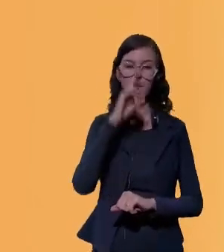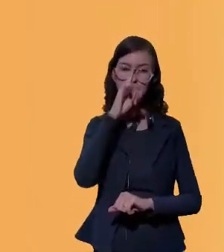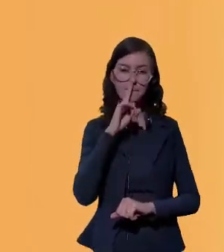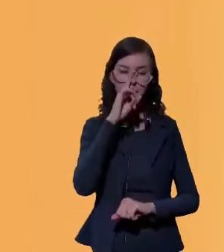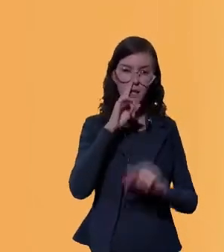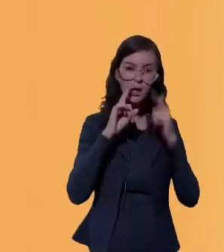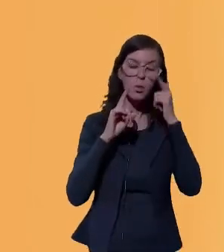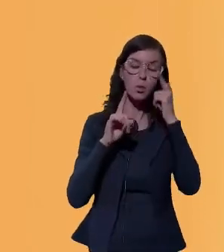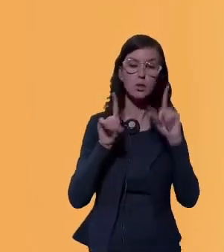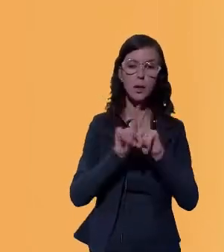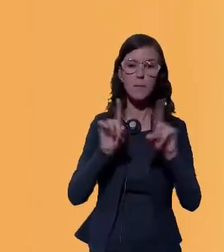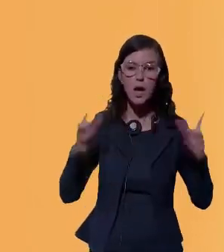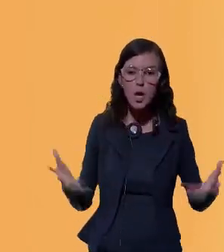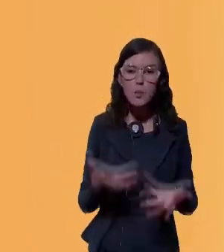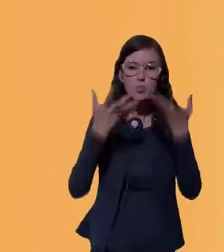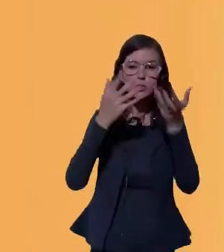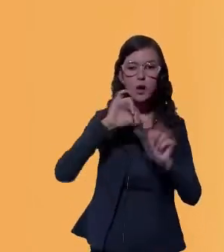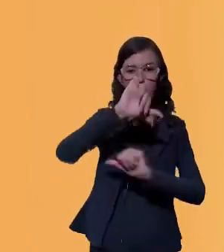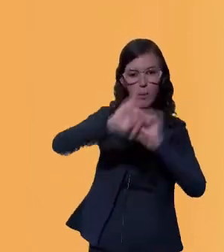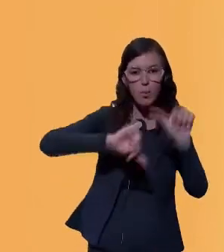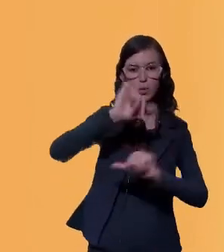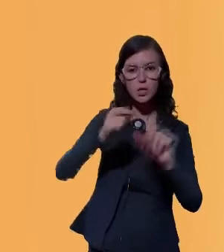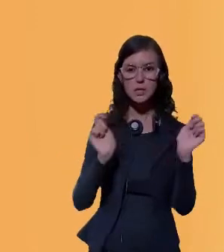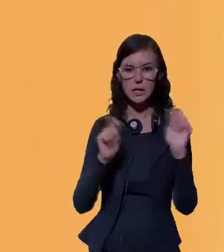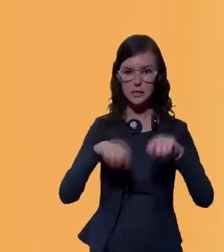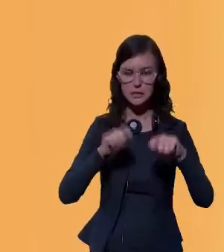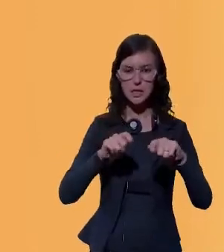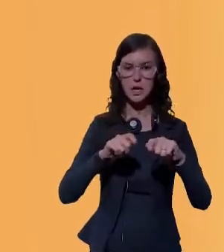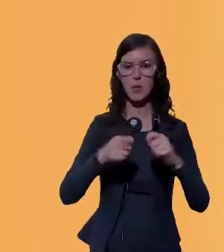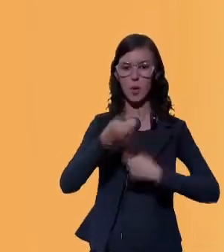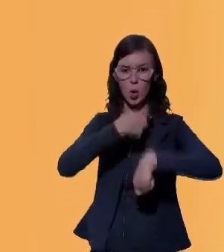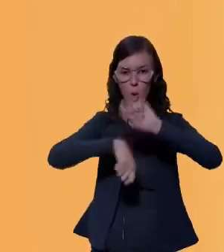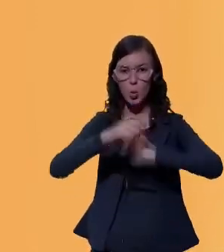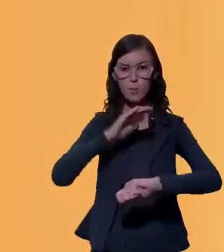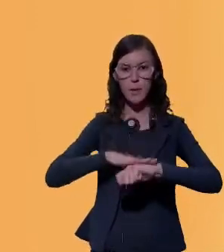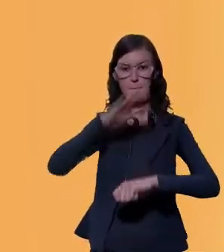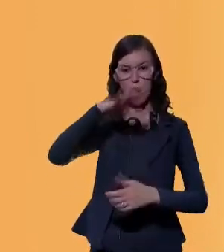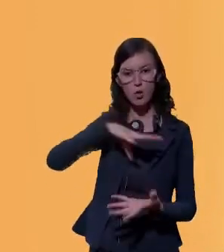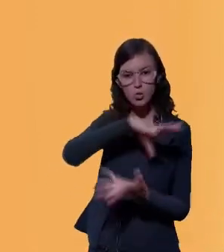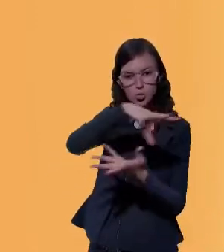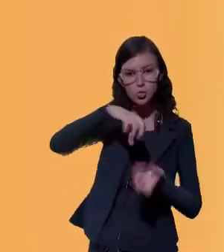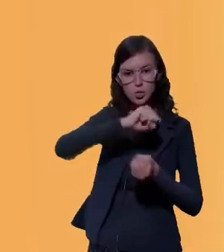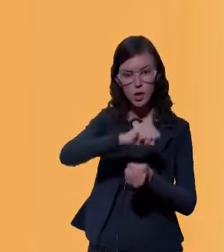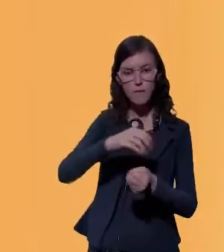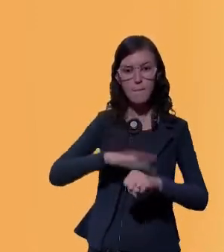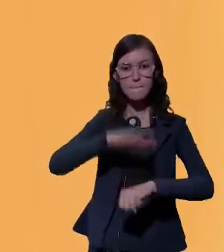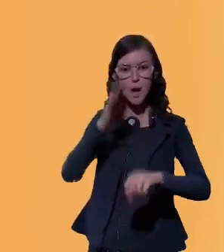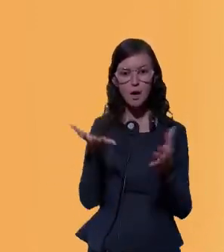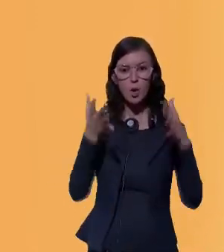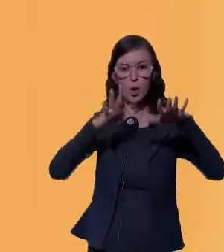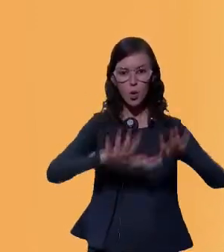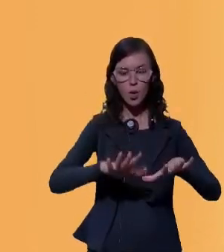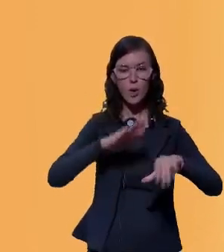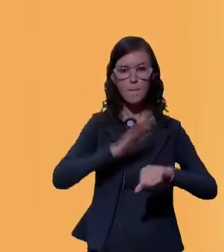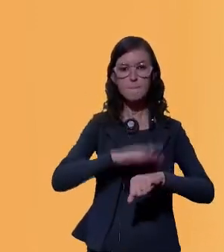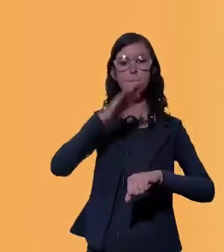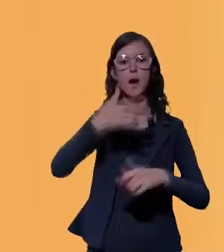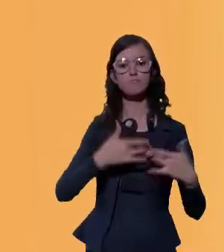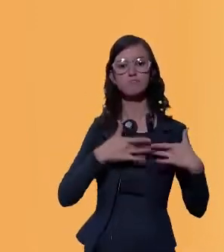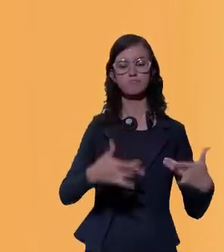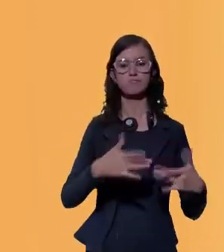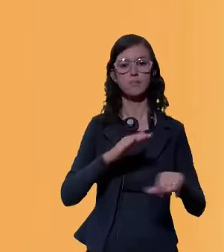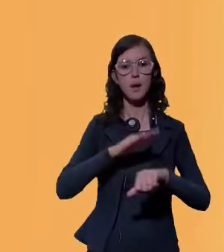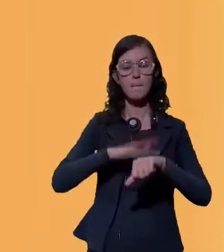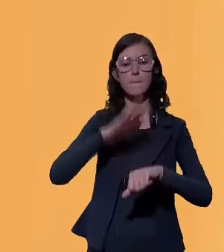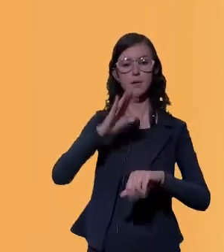impulsionar as transformações necessárias para uma economia mais sustentável, mais inclusiva, mais resiliente e de